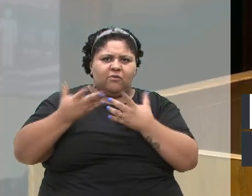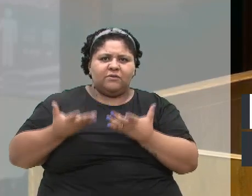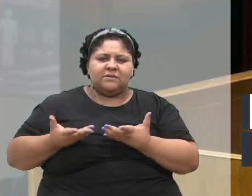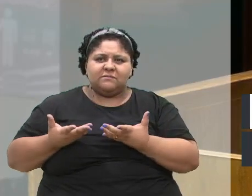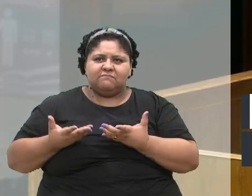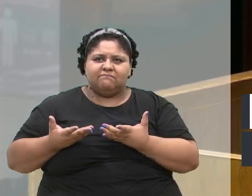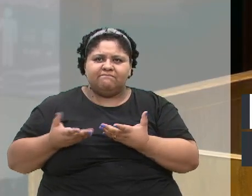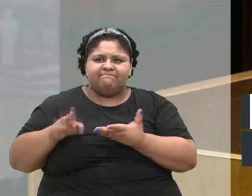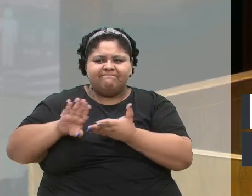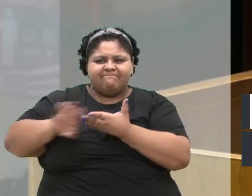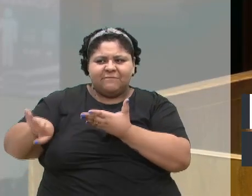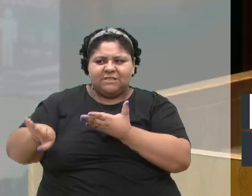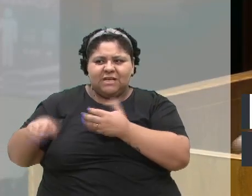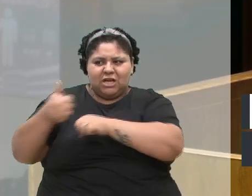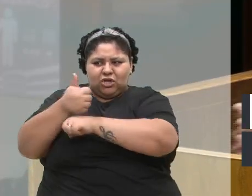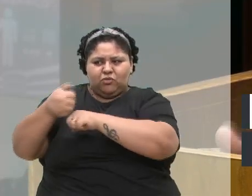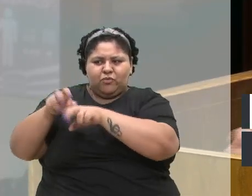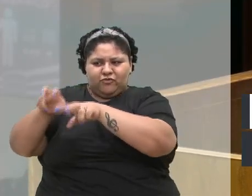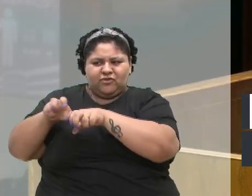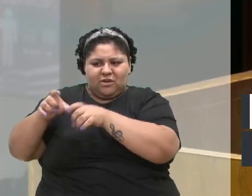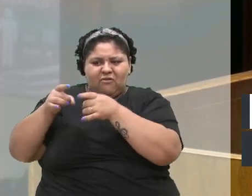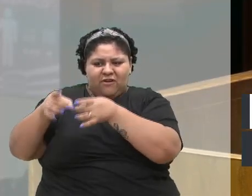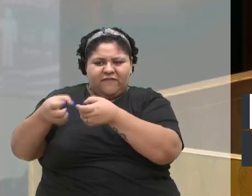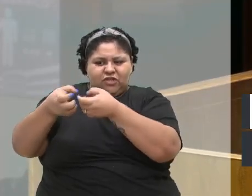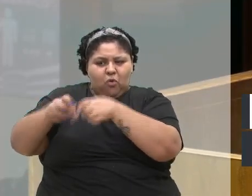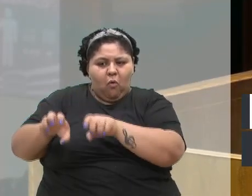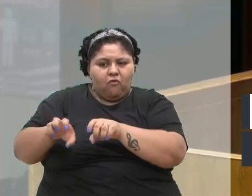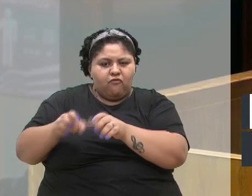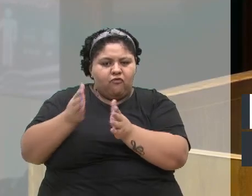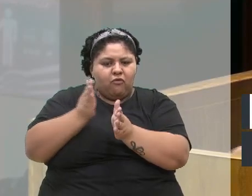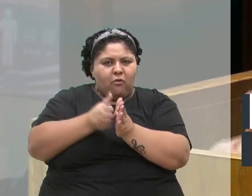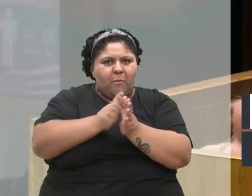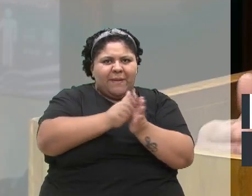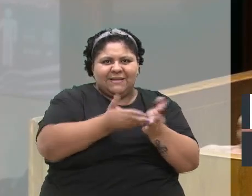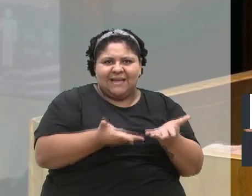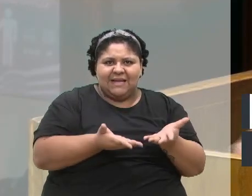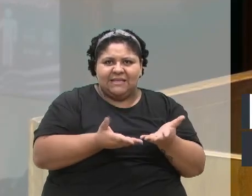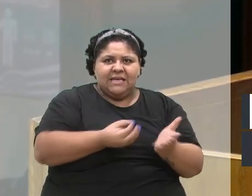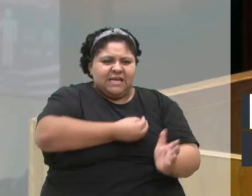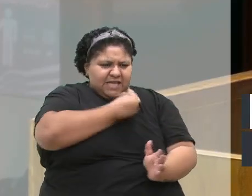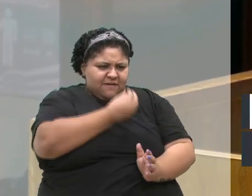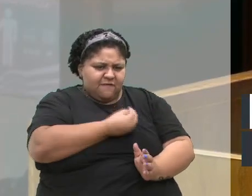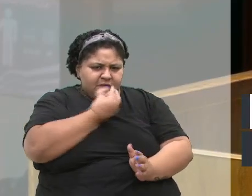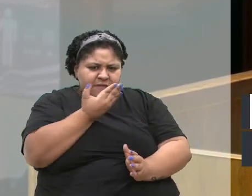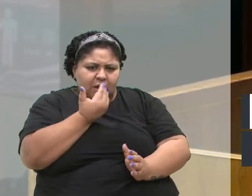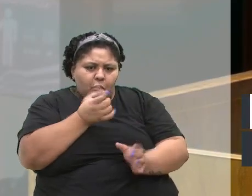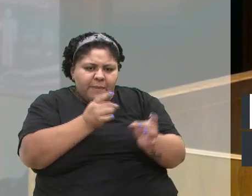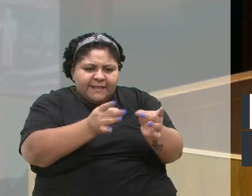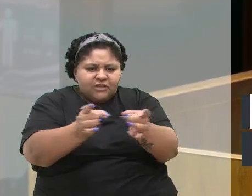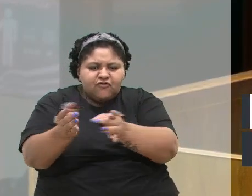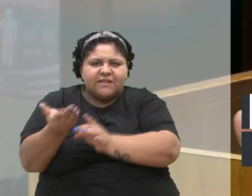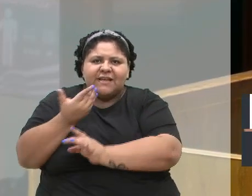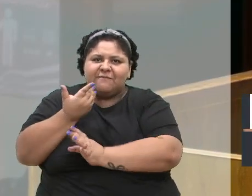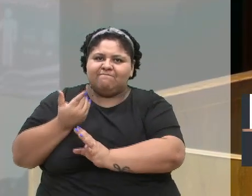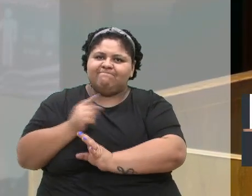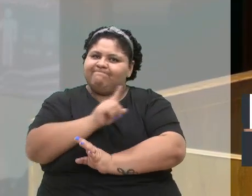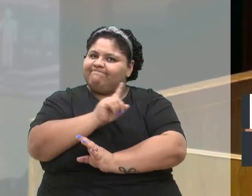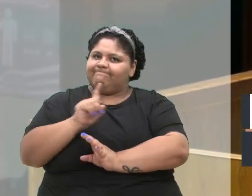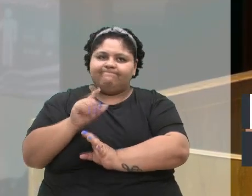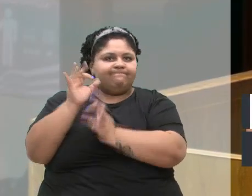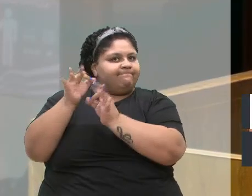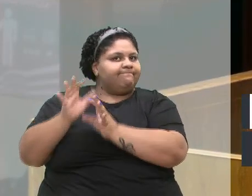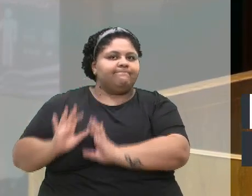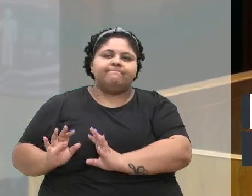tirar do produtor urado que vende o ovo, a batata, que sobrevive daquilo ali, não, esse não é o caminho.